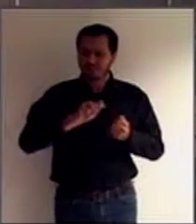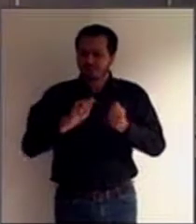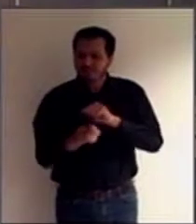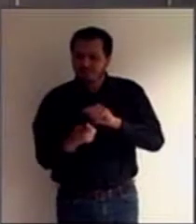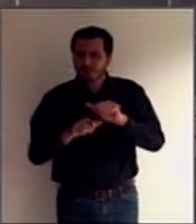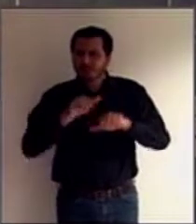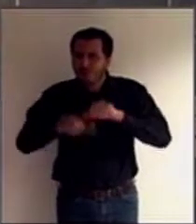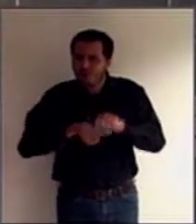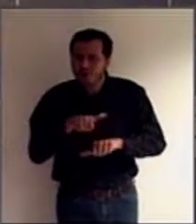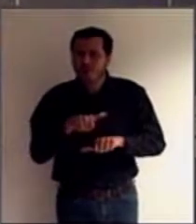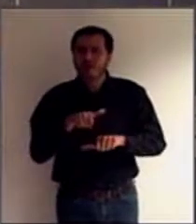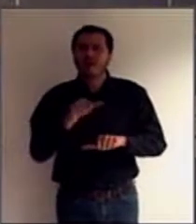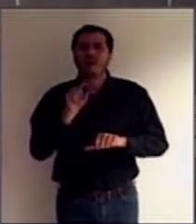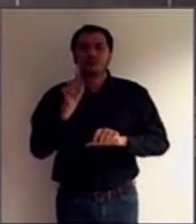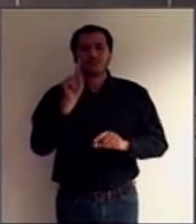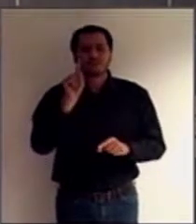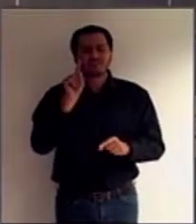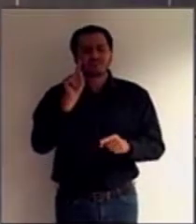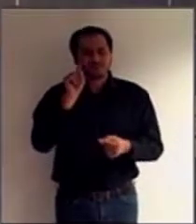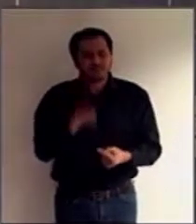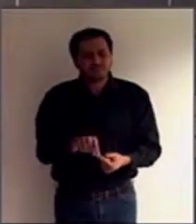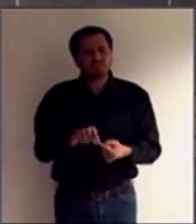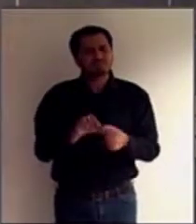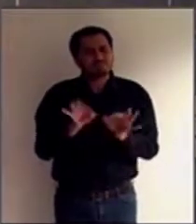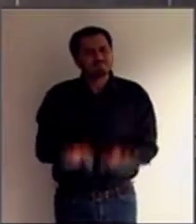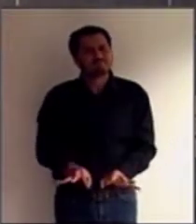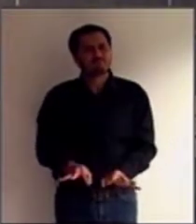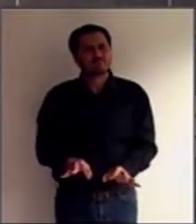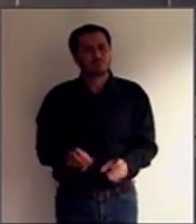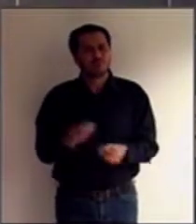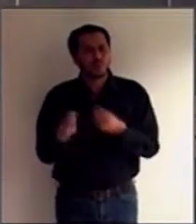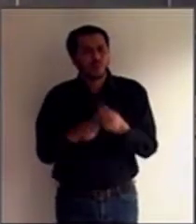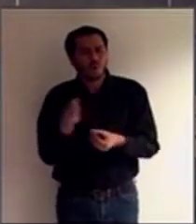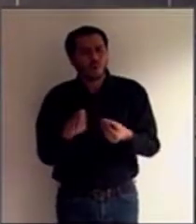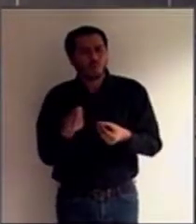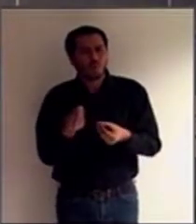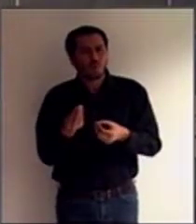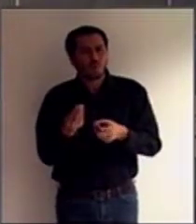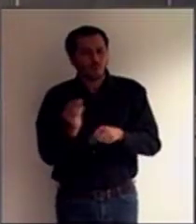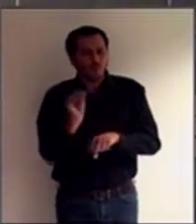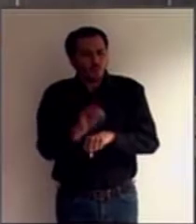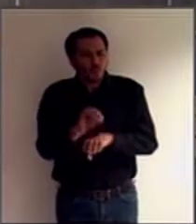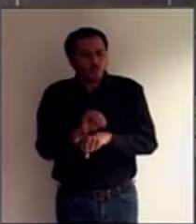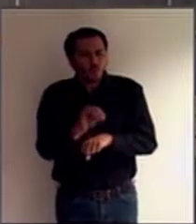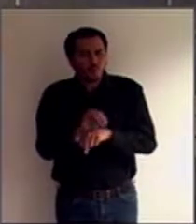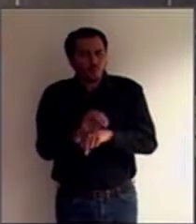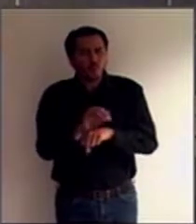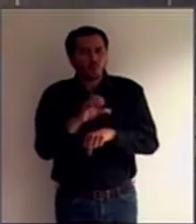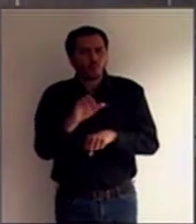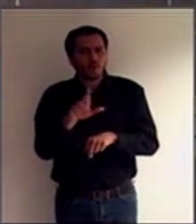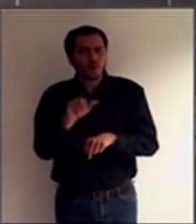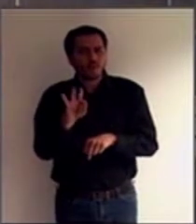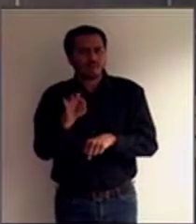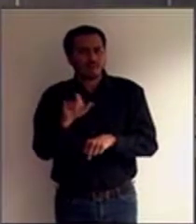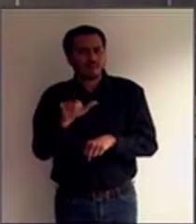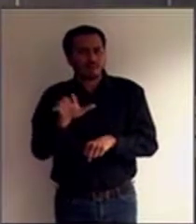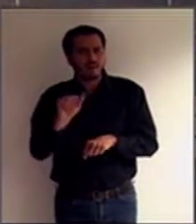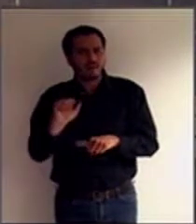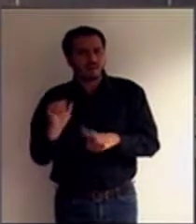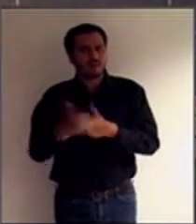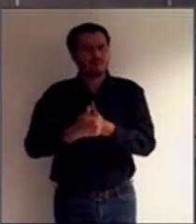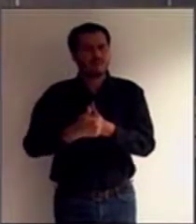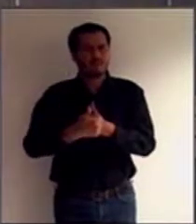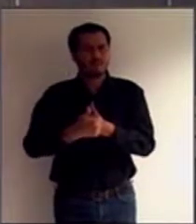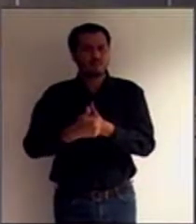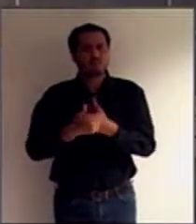efetivo da ferramenta da curatela, que atualmente é encarado,